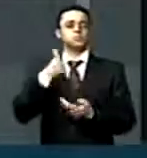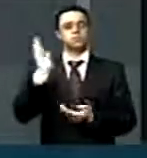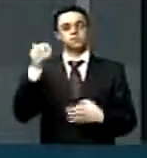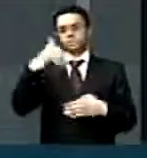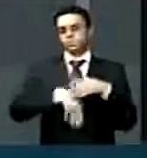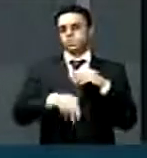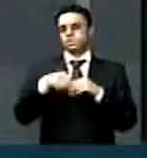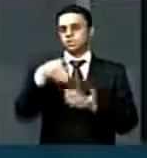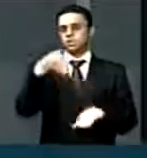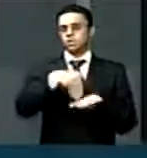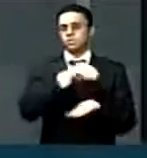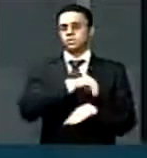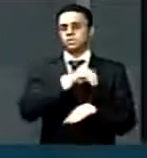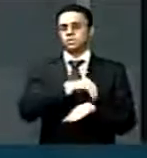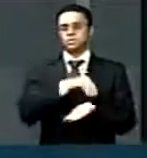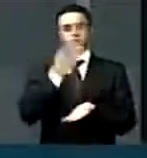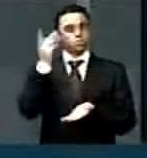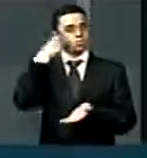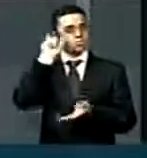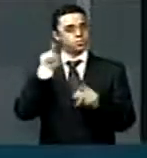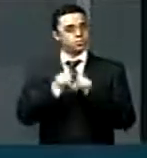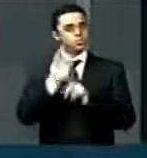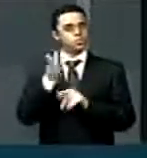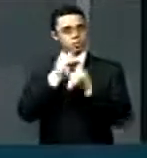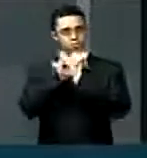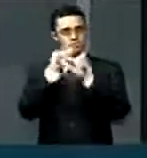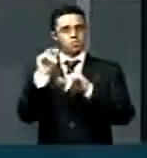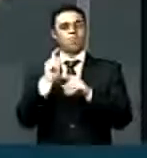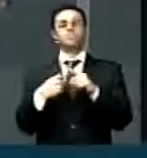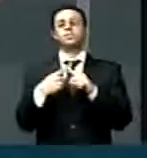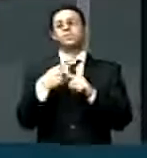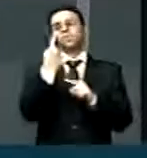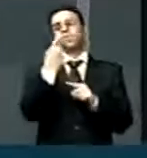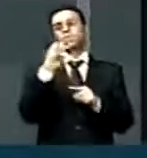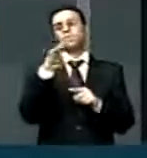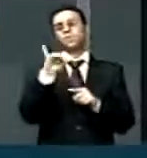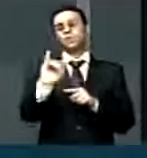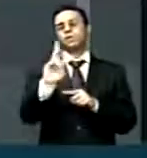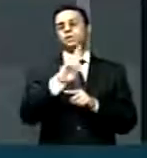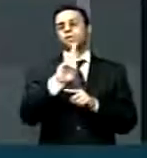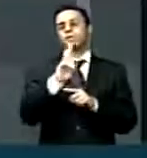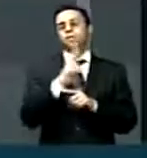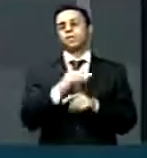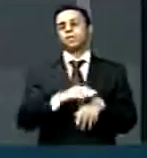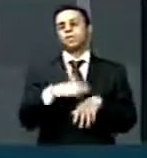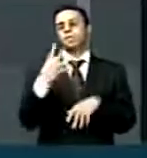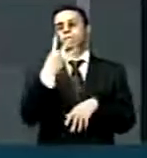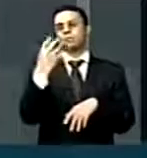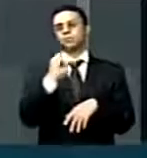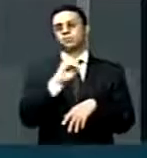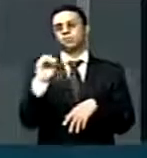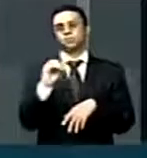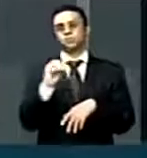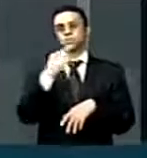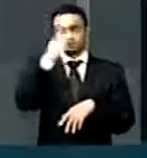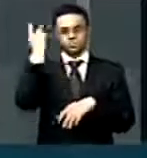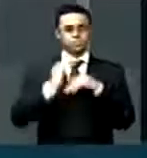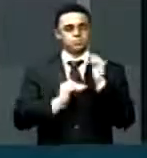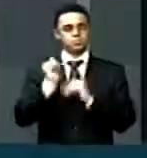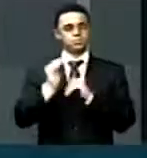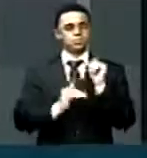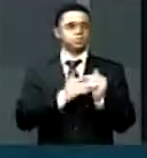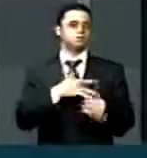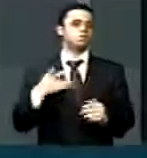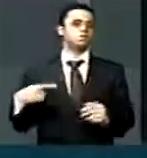nacional e ontem argumentamos aqui um bilhão de reais para mais de 400 profissionais de saúde e